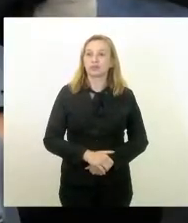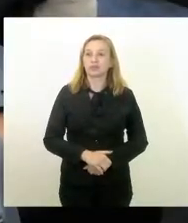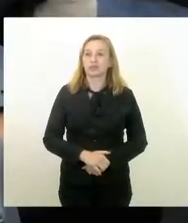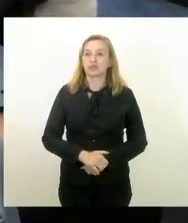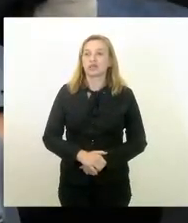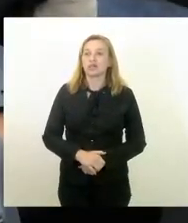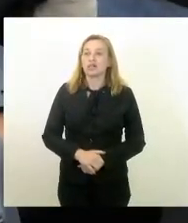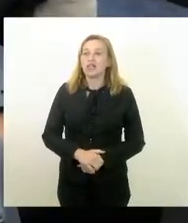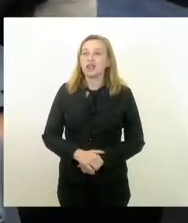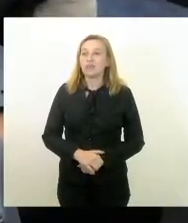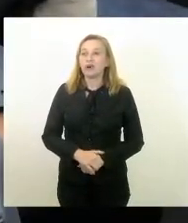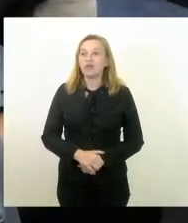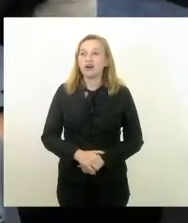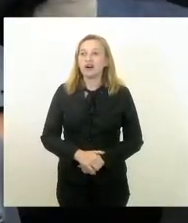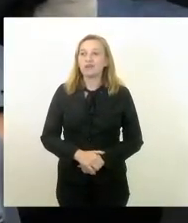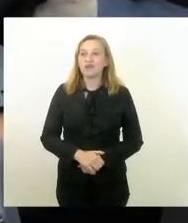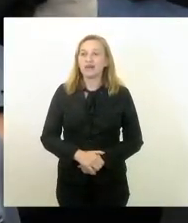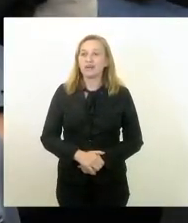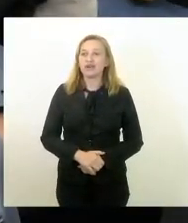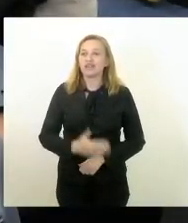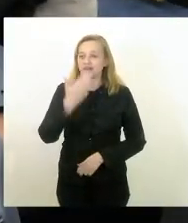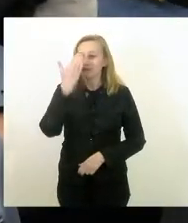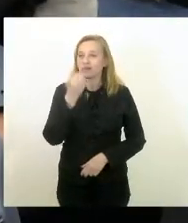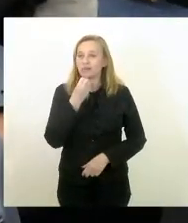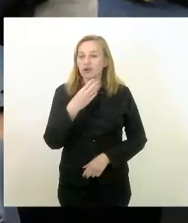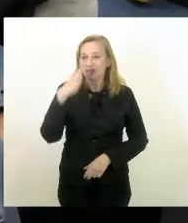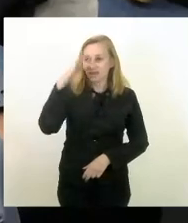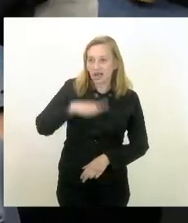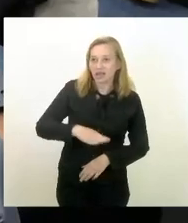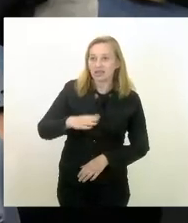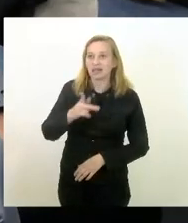boa tarde boa tarde presidente boa tarde a todos